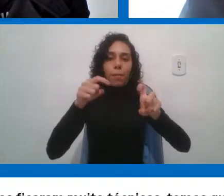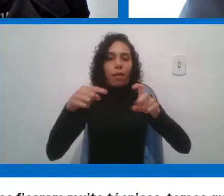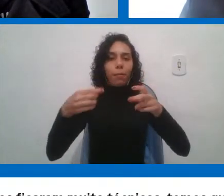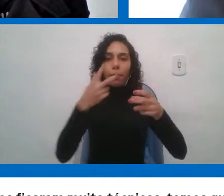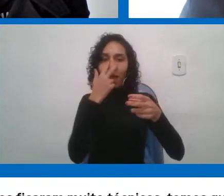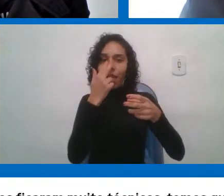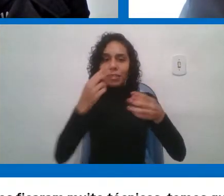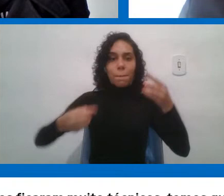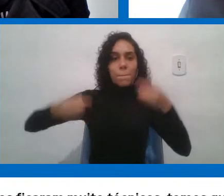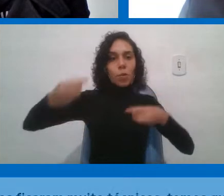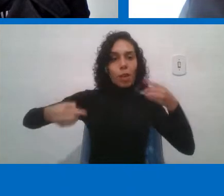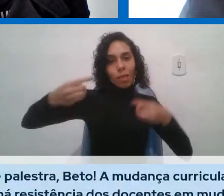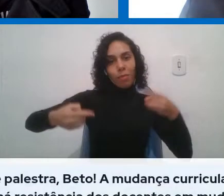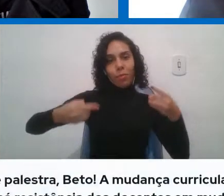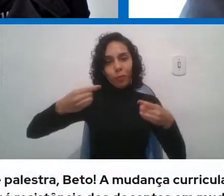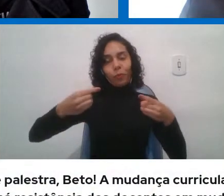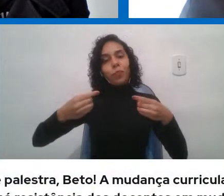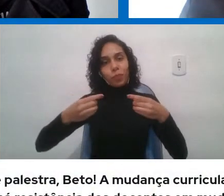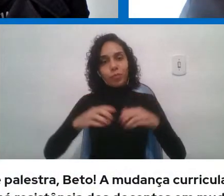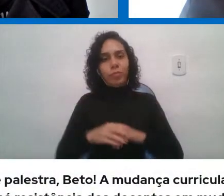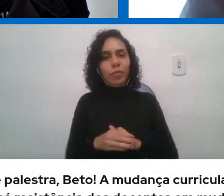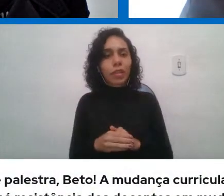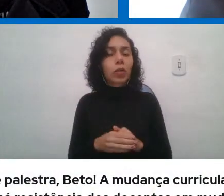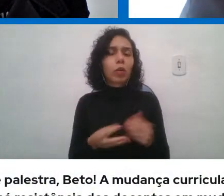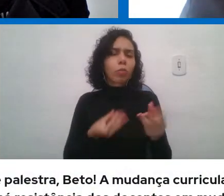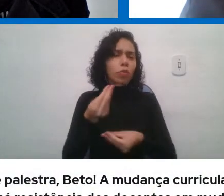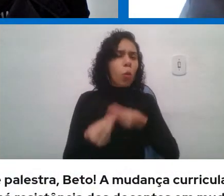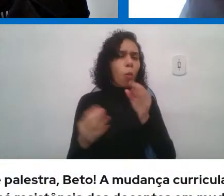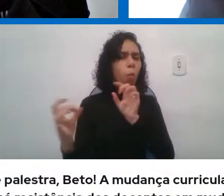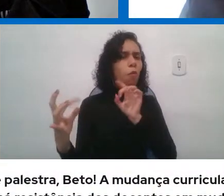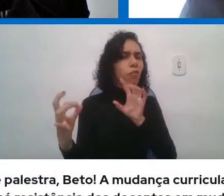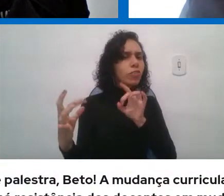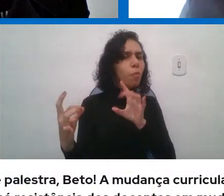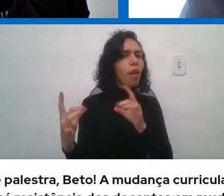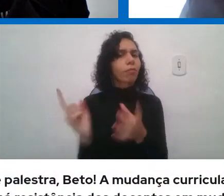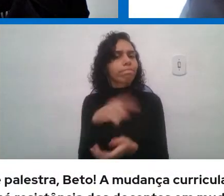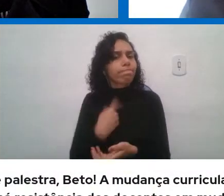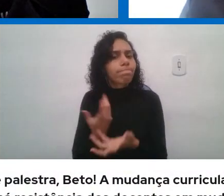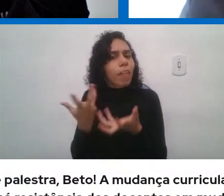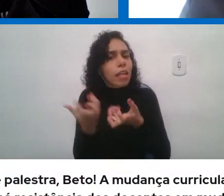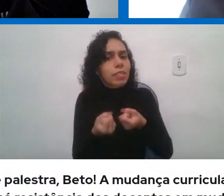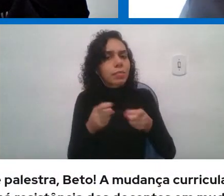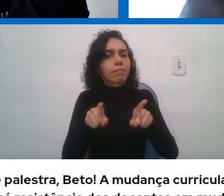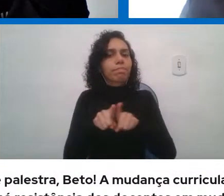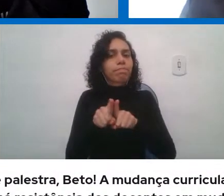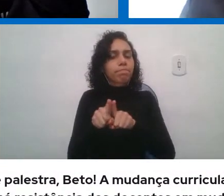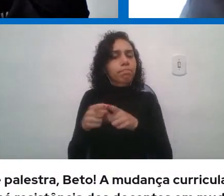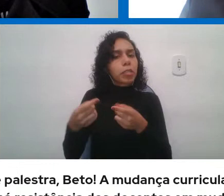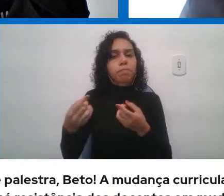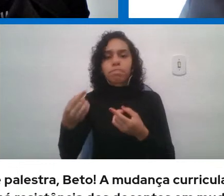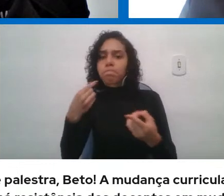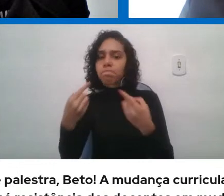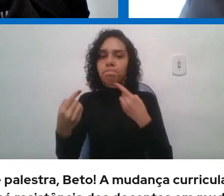esses feedbacks e ainda como evitar esse viés do próprio pesquisador